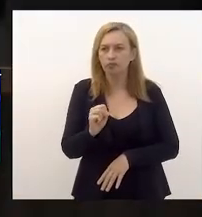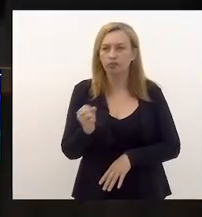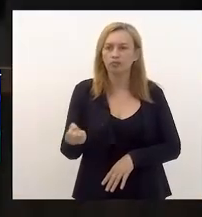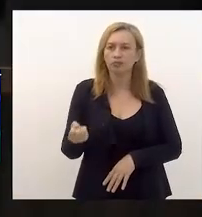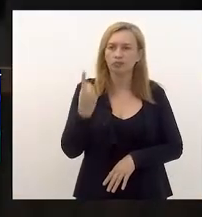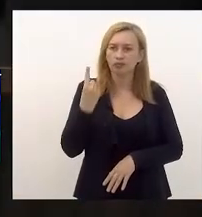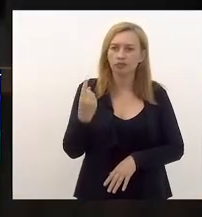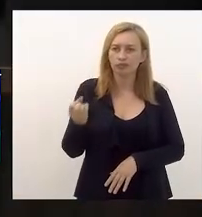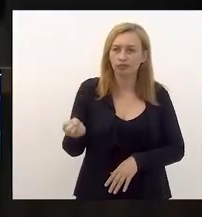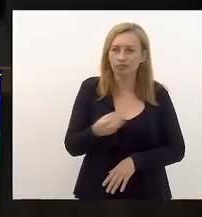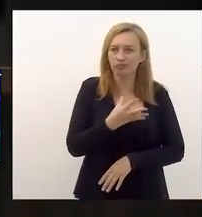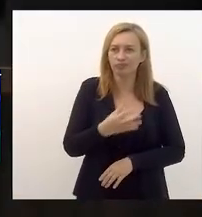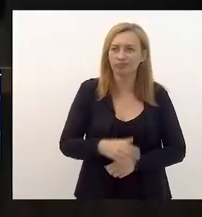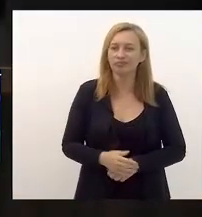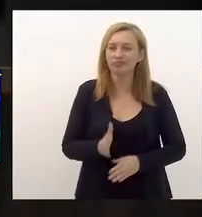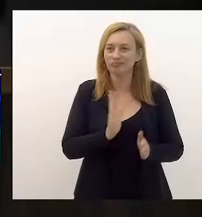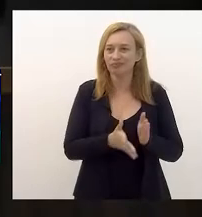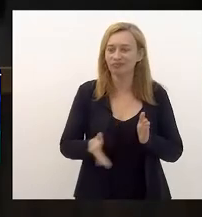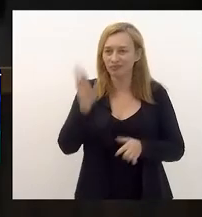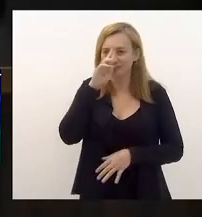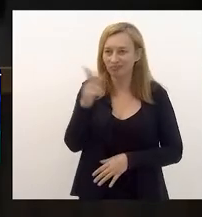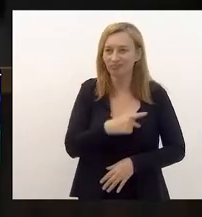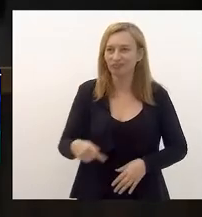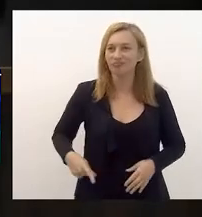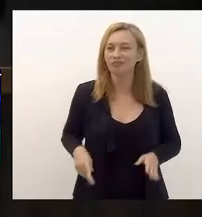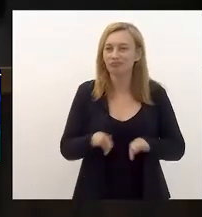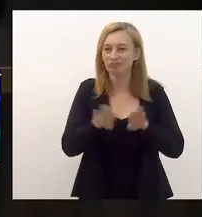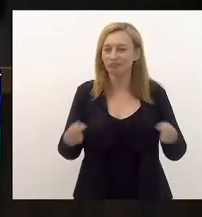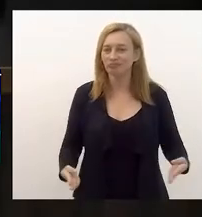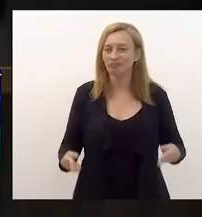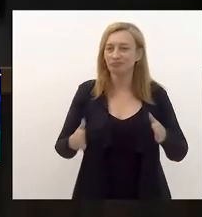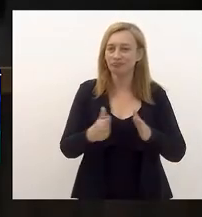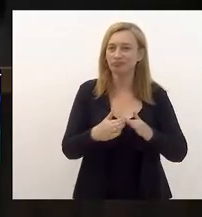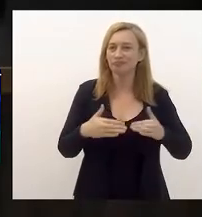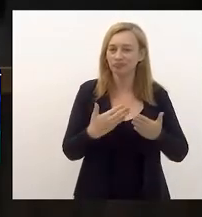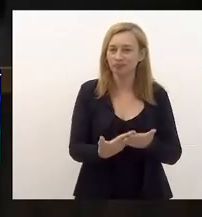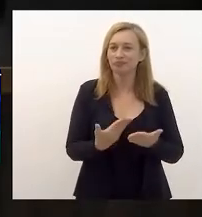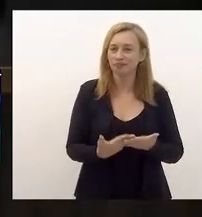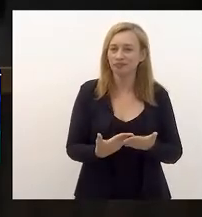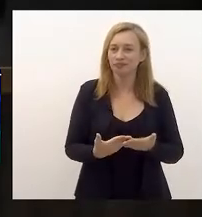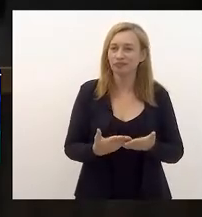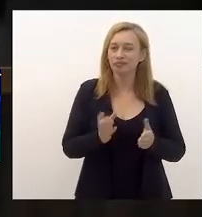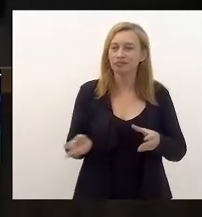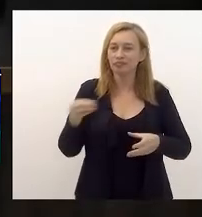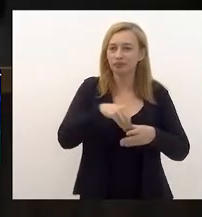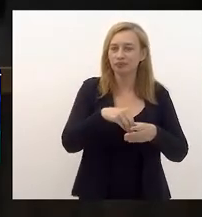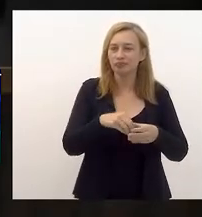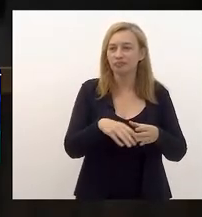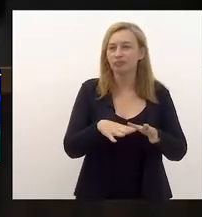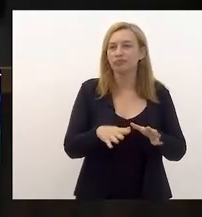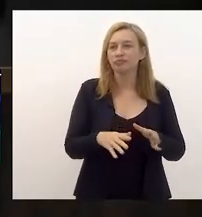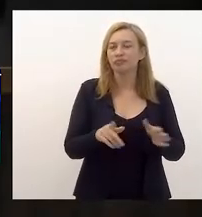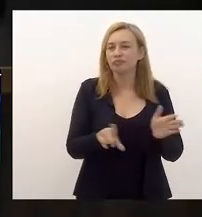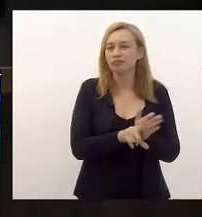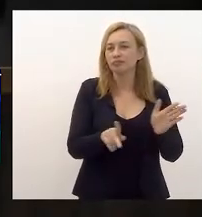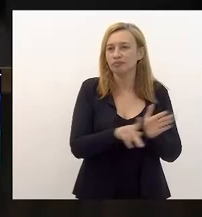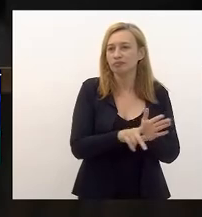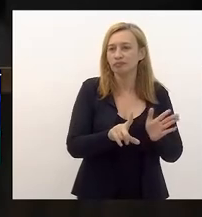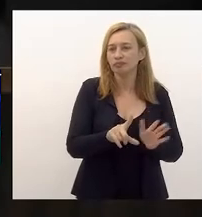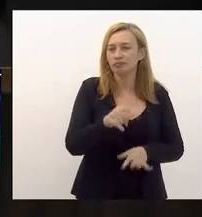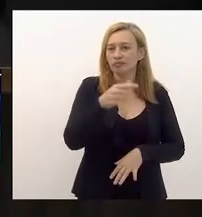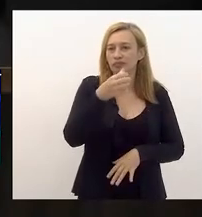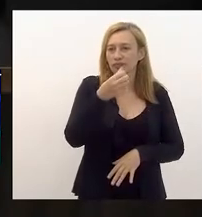-novo. Pela ordem, presidente. Há sobre a mesa requerimentos. Requer a inclusão na ordem do dia do projeto de lei número